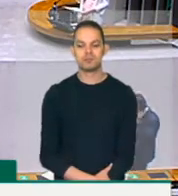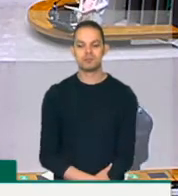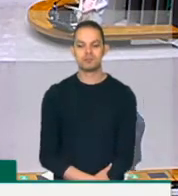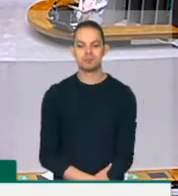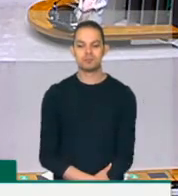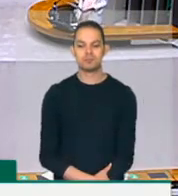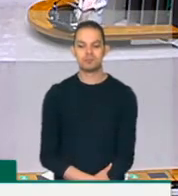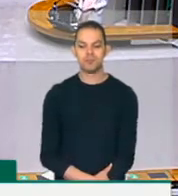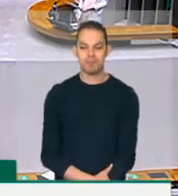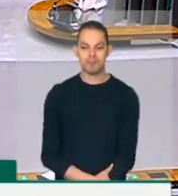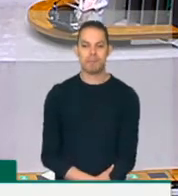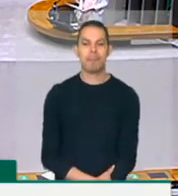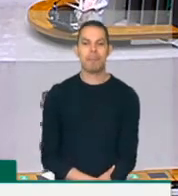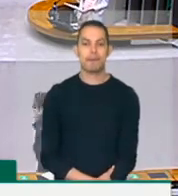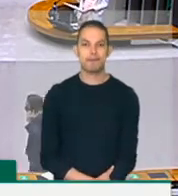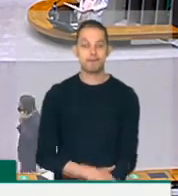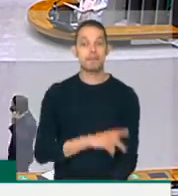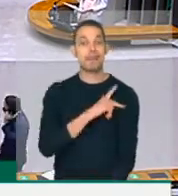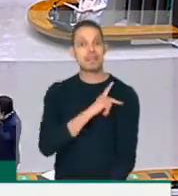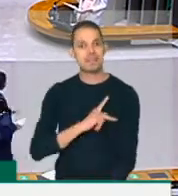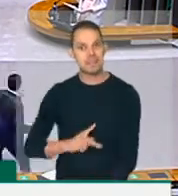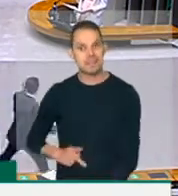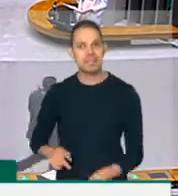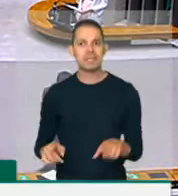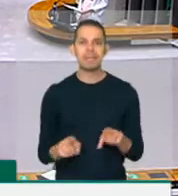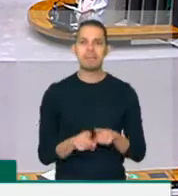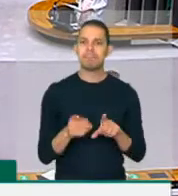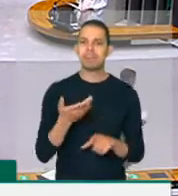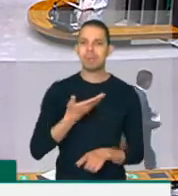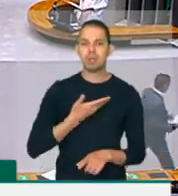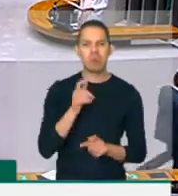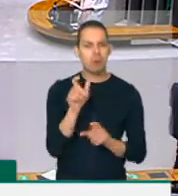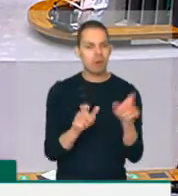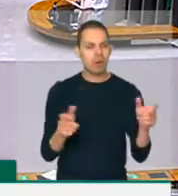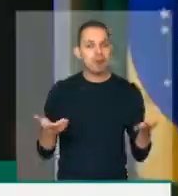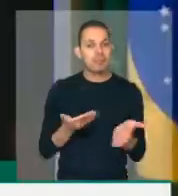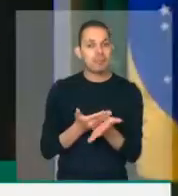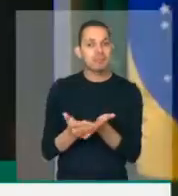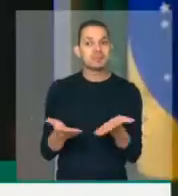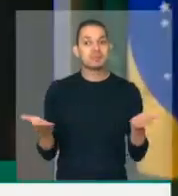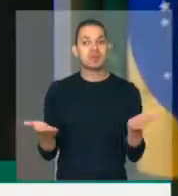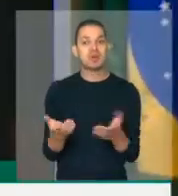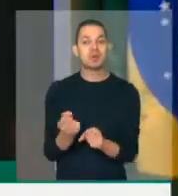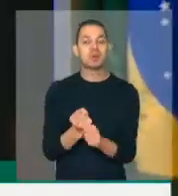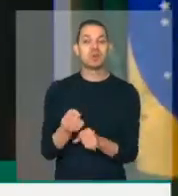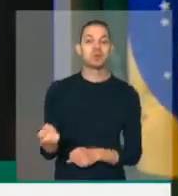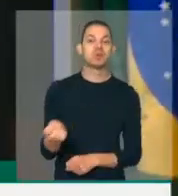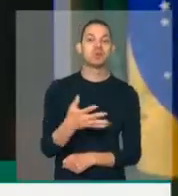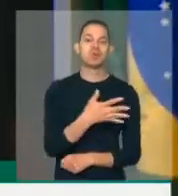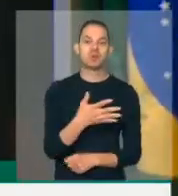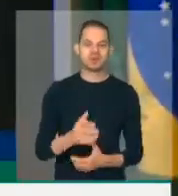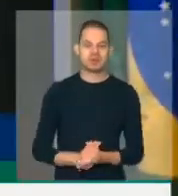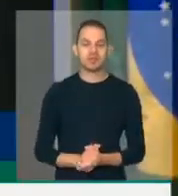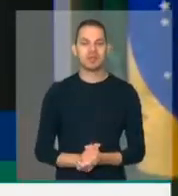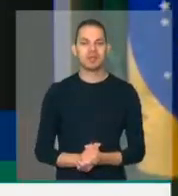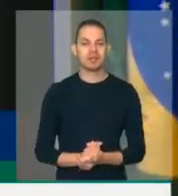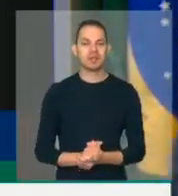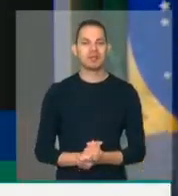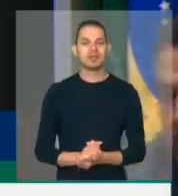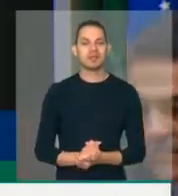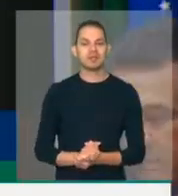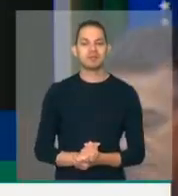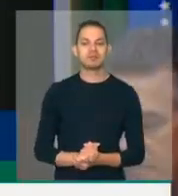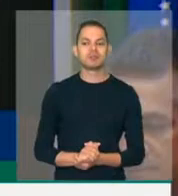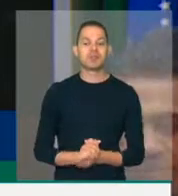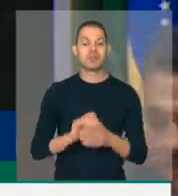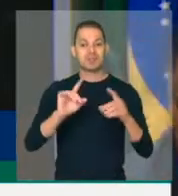Sr. Presidente, caros colegas, começamos agora um novo ano legislativo e os desafios